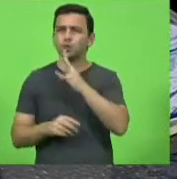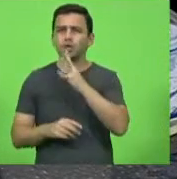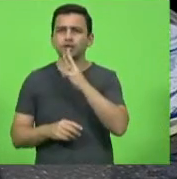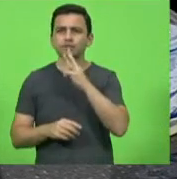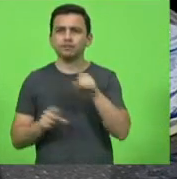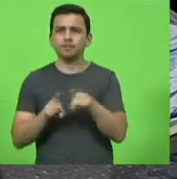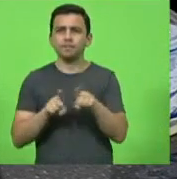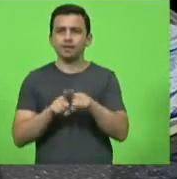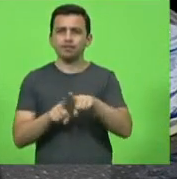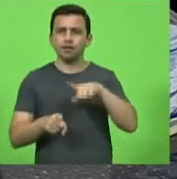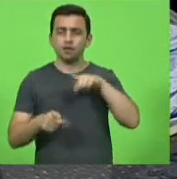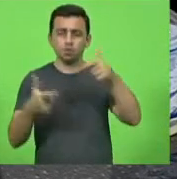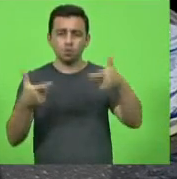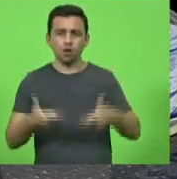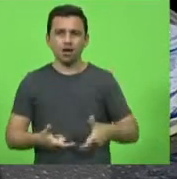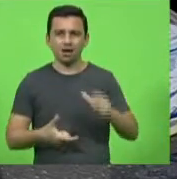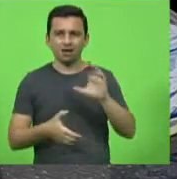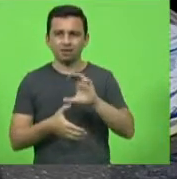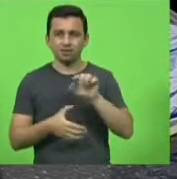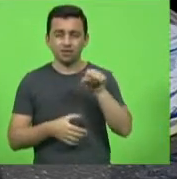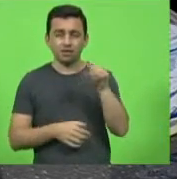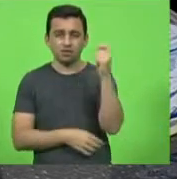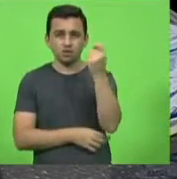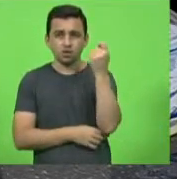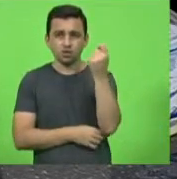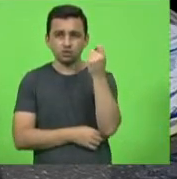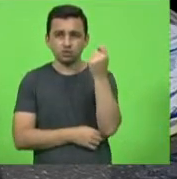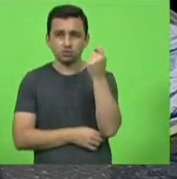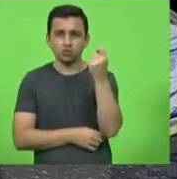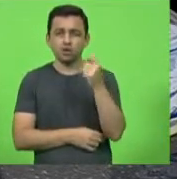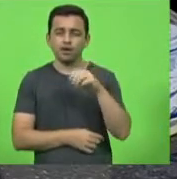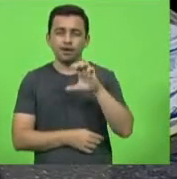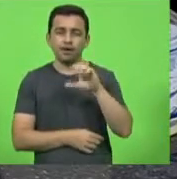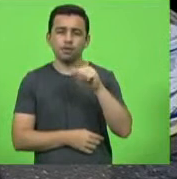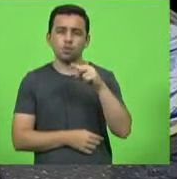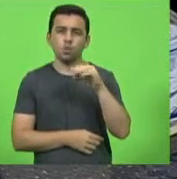cidade de Canoas no Rio Grande do Sul de embalagens